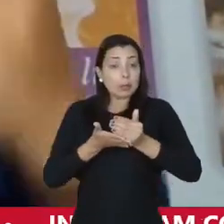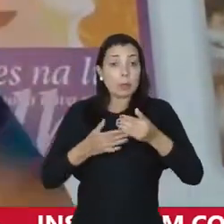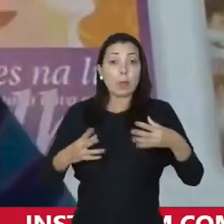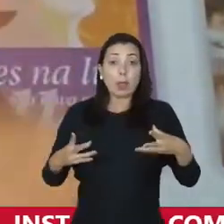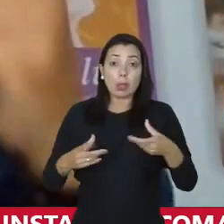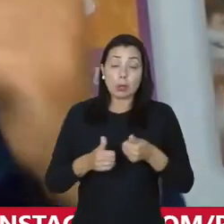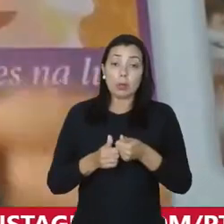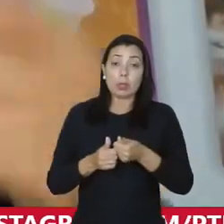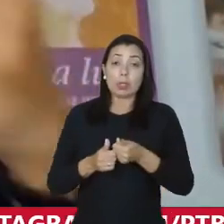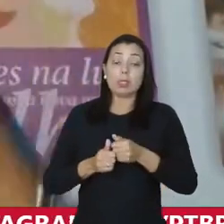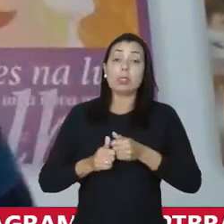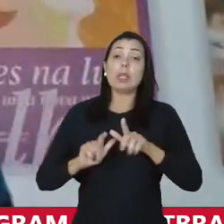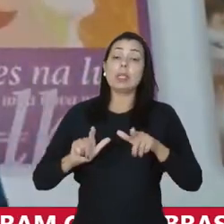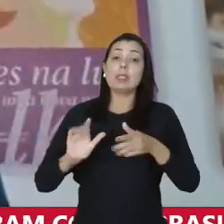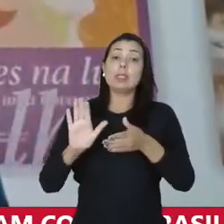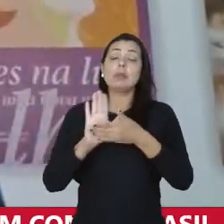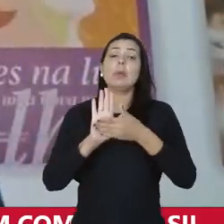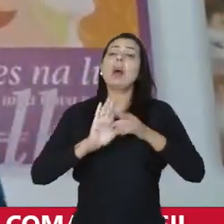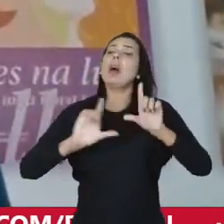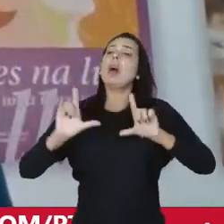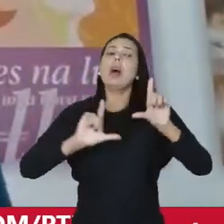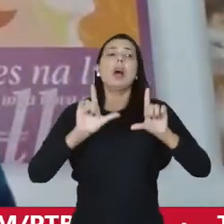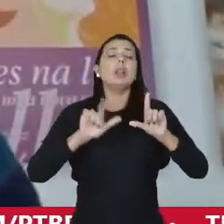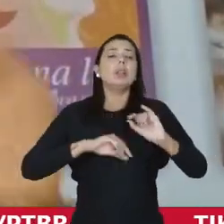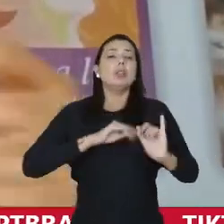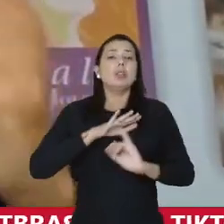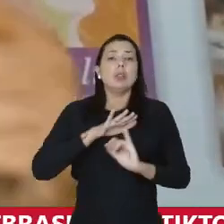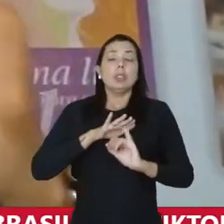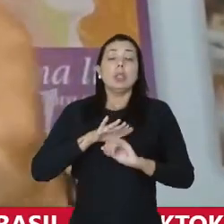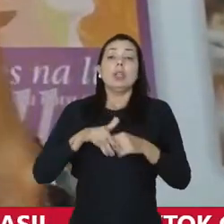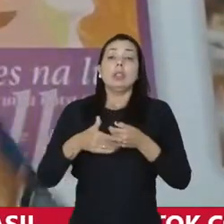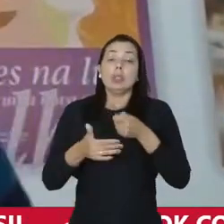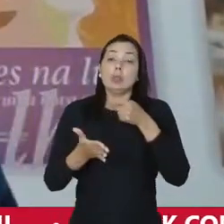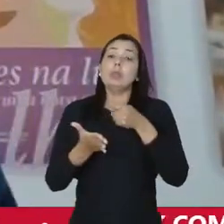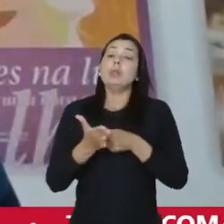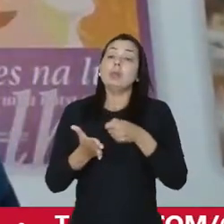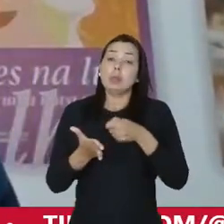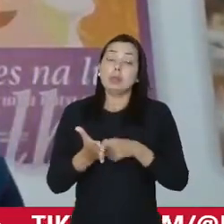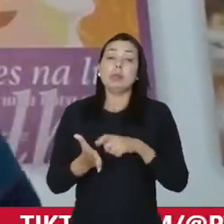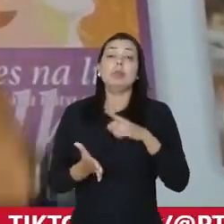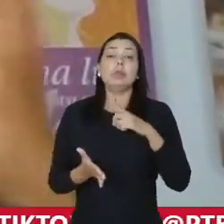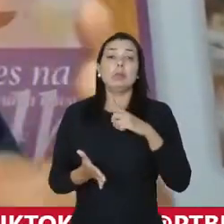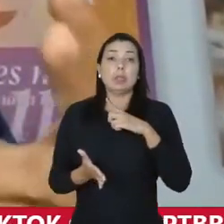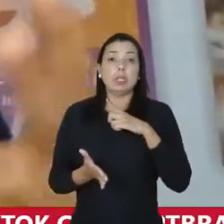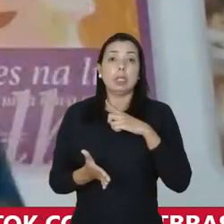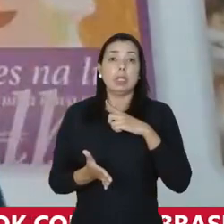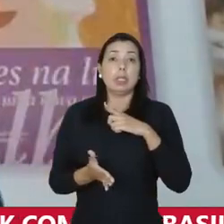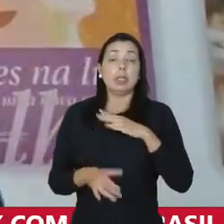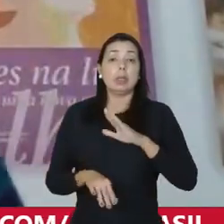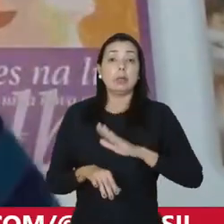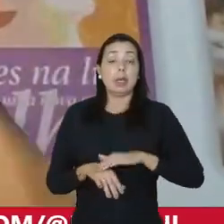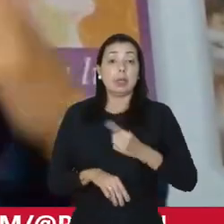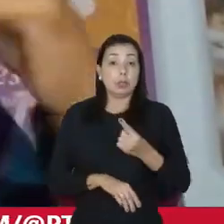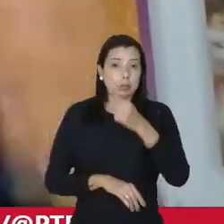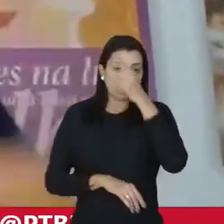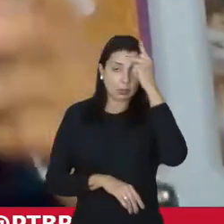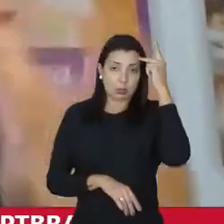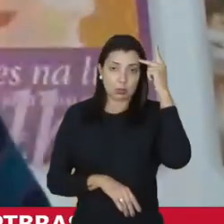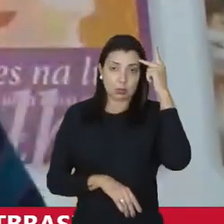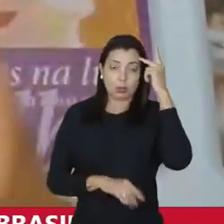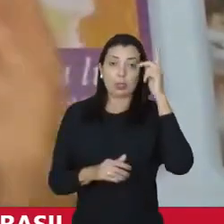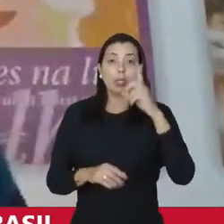todas as propagandas institucionais de Niterói, obrigatoriamente, com mais de uma personagem,